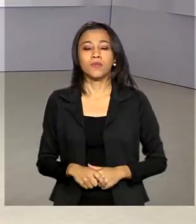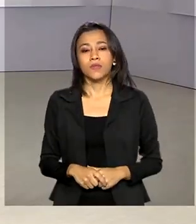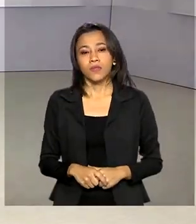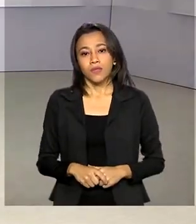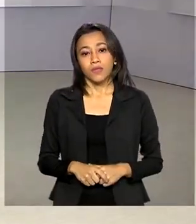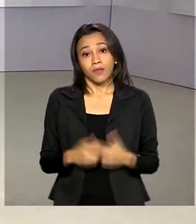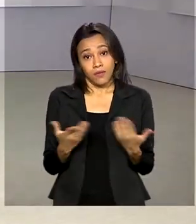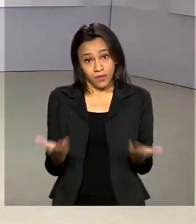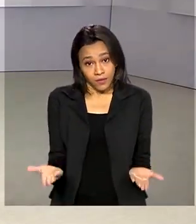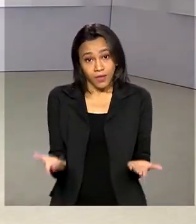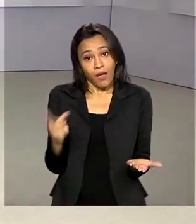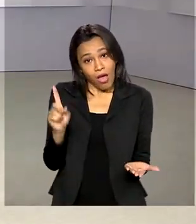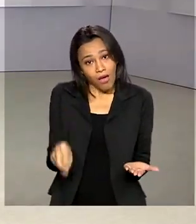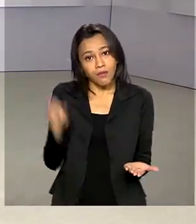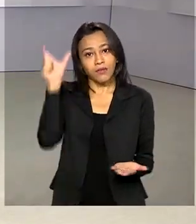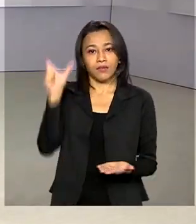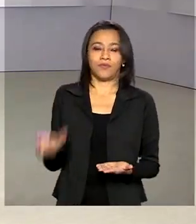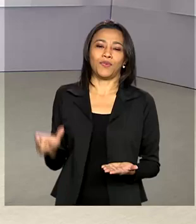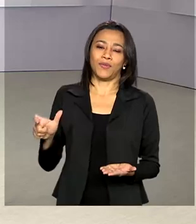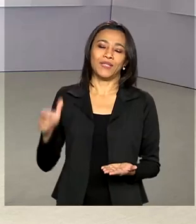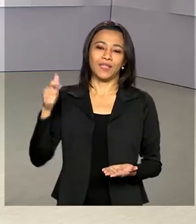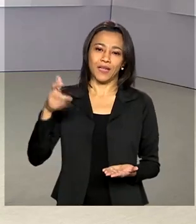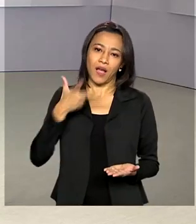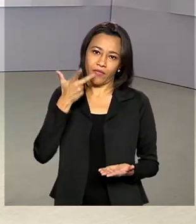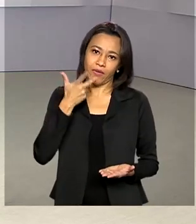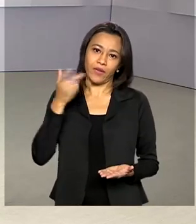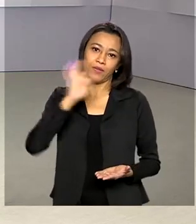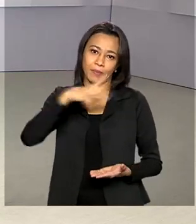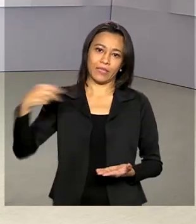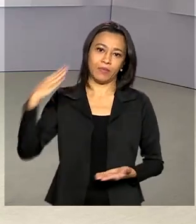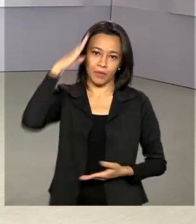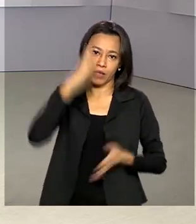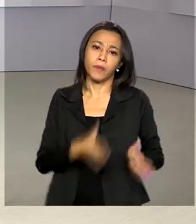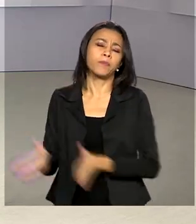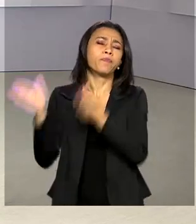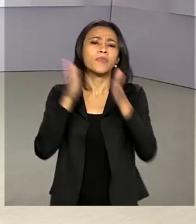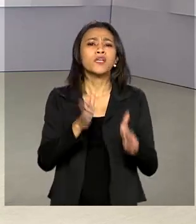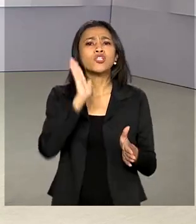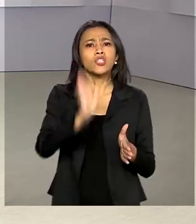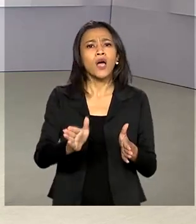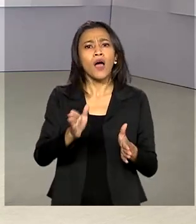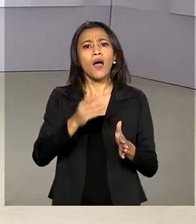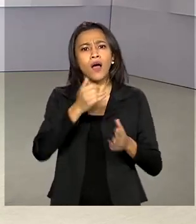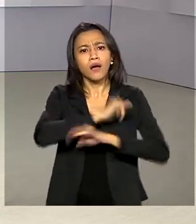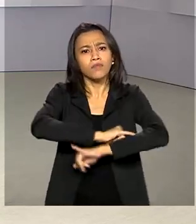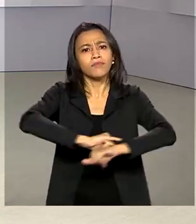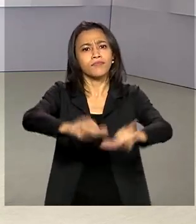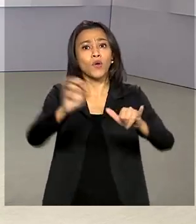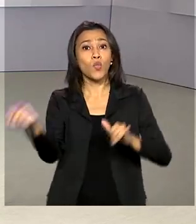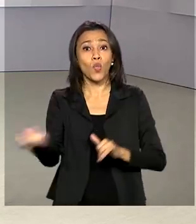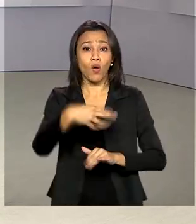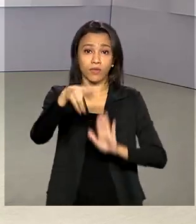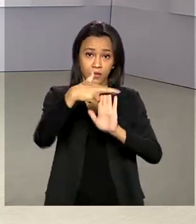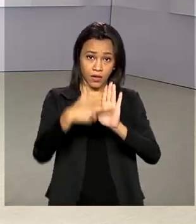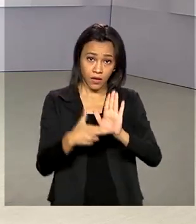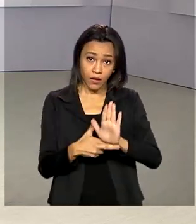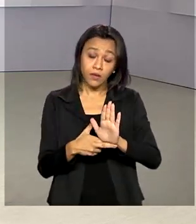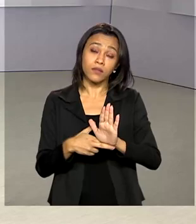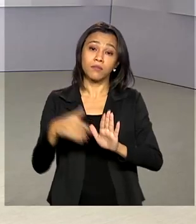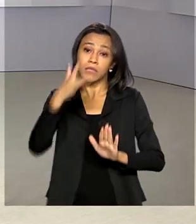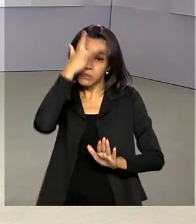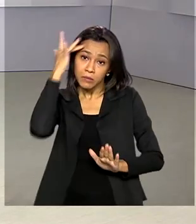Está aí, portanto, essa foi a fala do presidente nessa cerimônia de hoje. E saiu a nova regulamentação para empreendedores de turismo